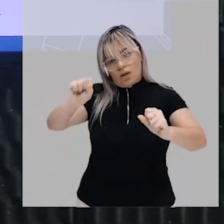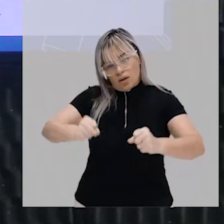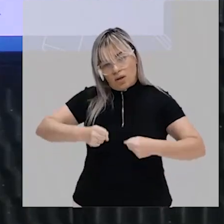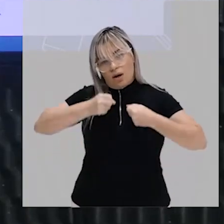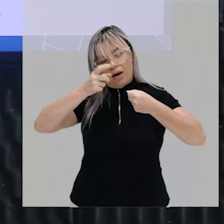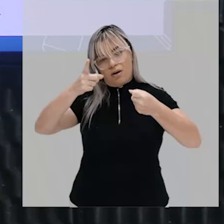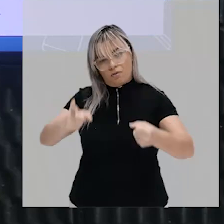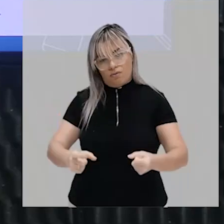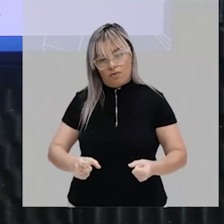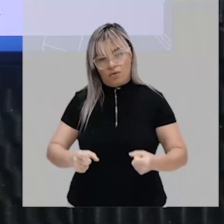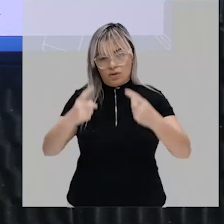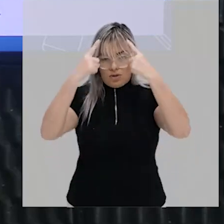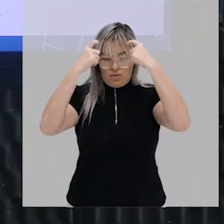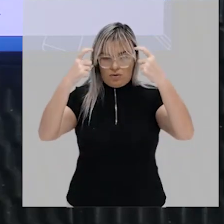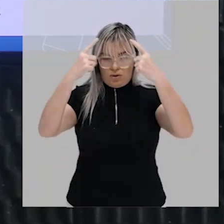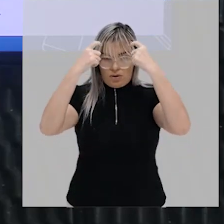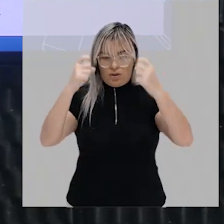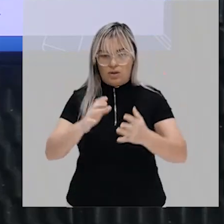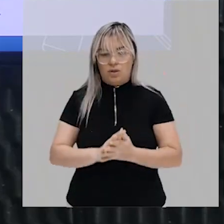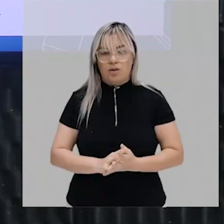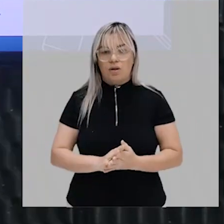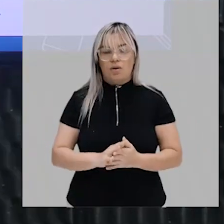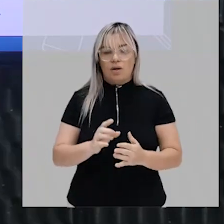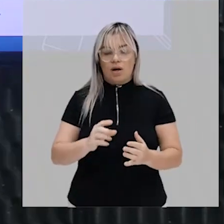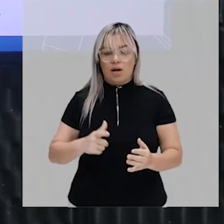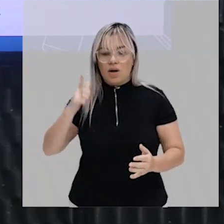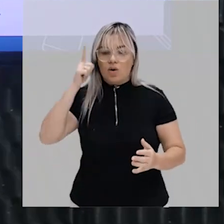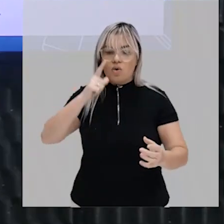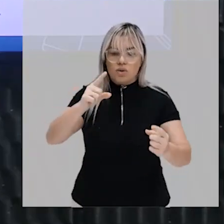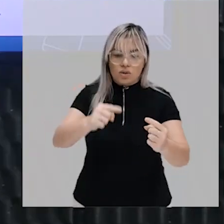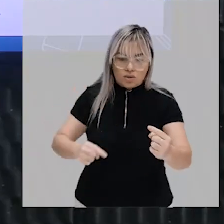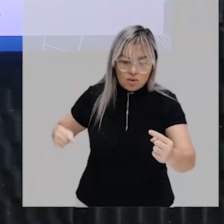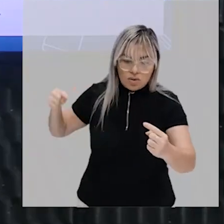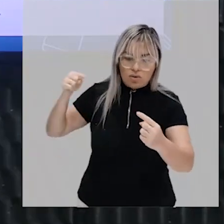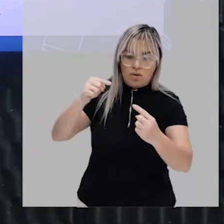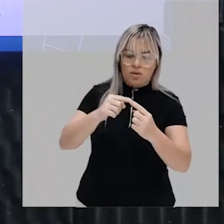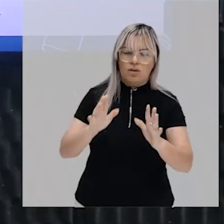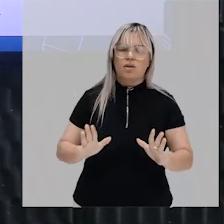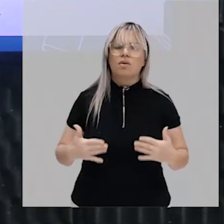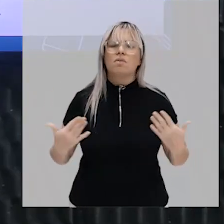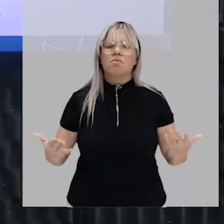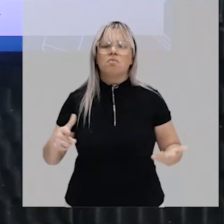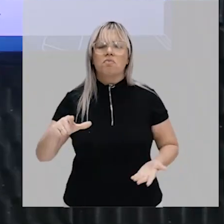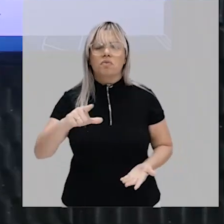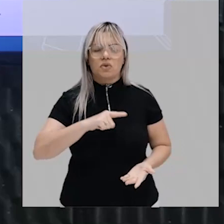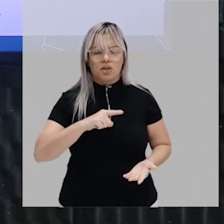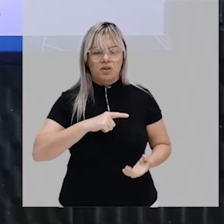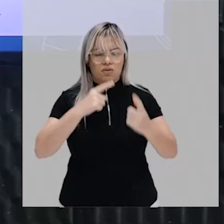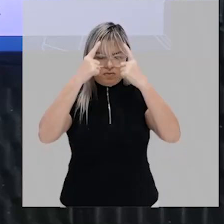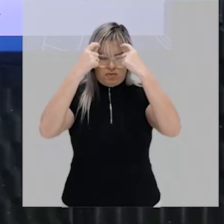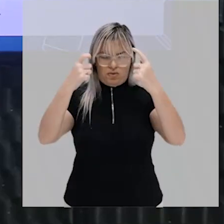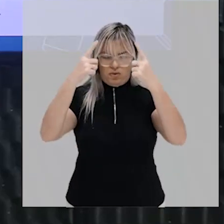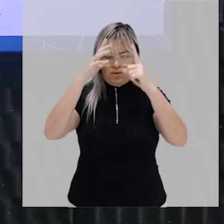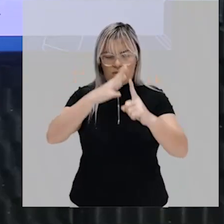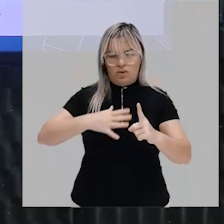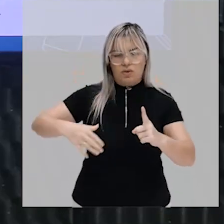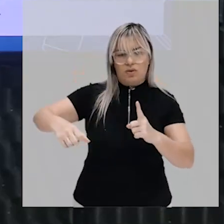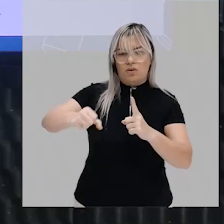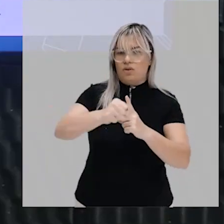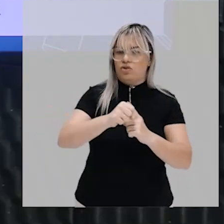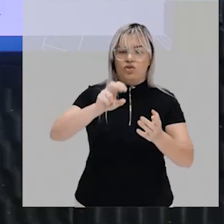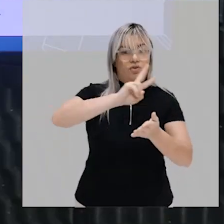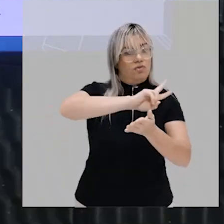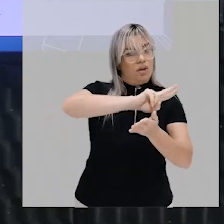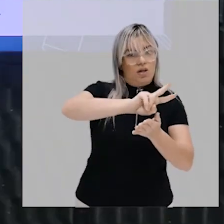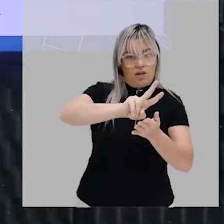para atingir o seu propósito existe violência na sociedade existe de muitas maneiras